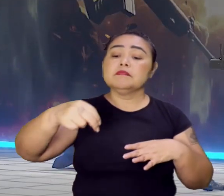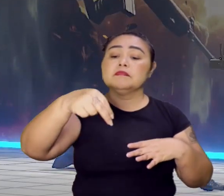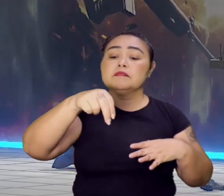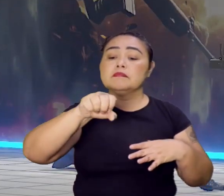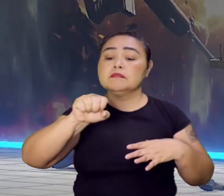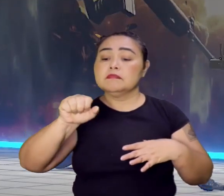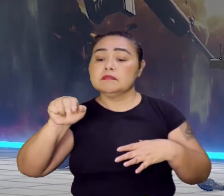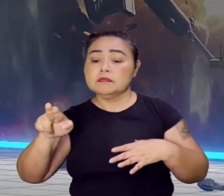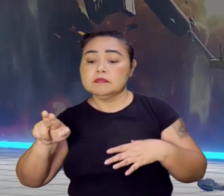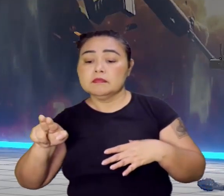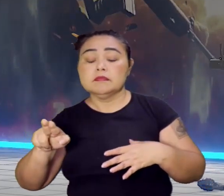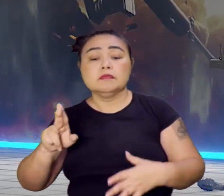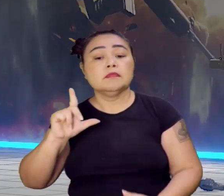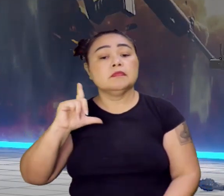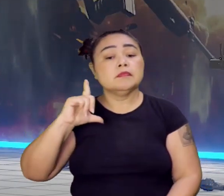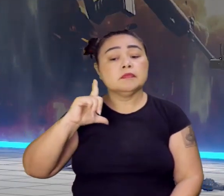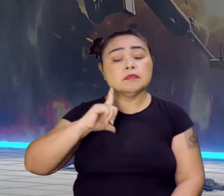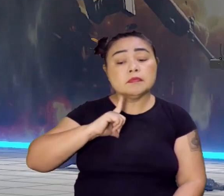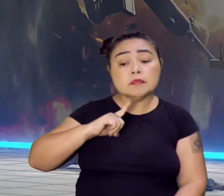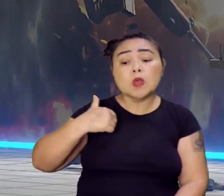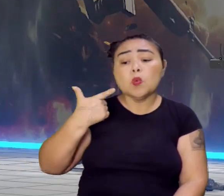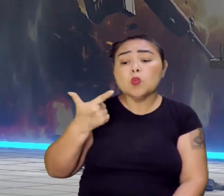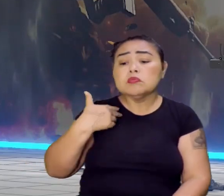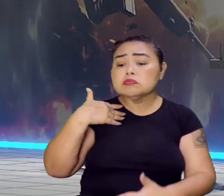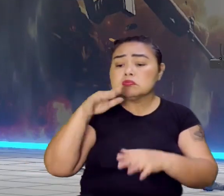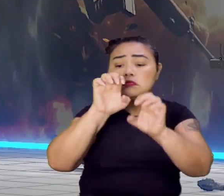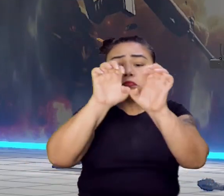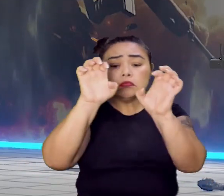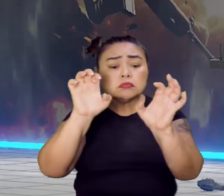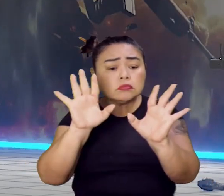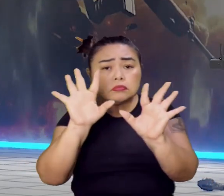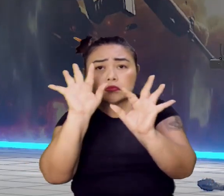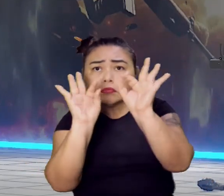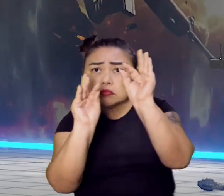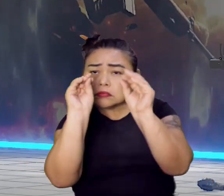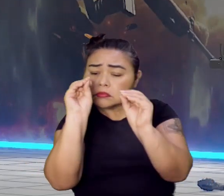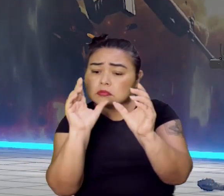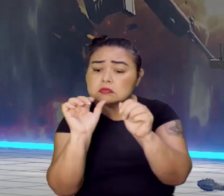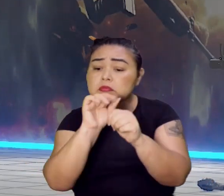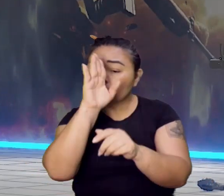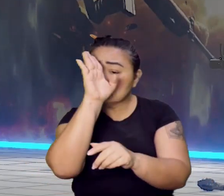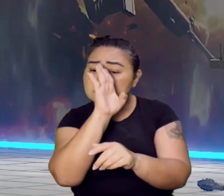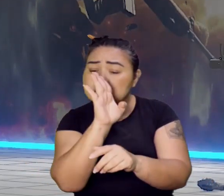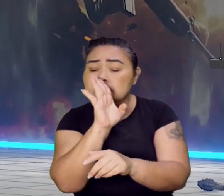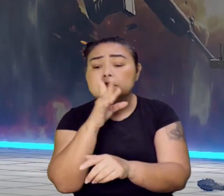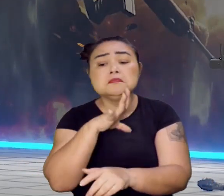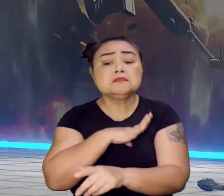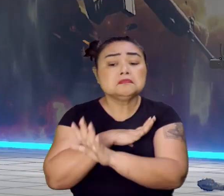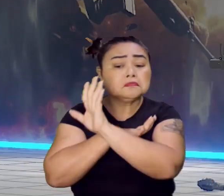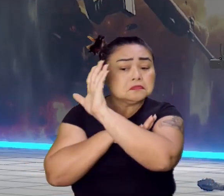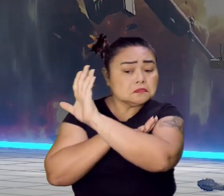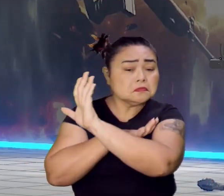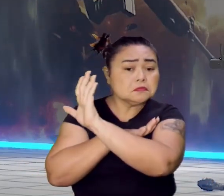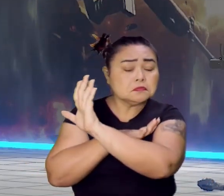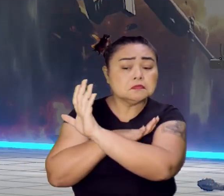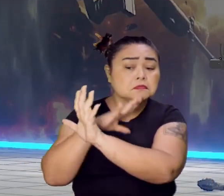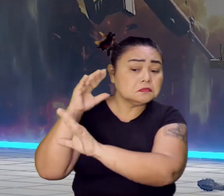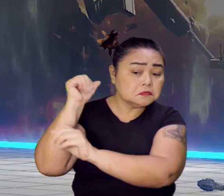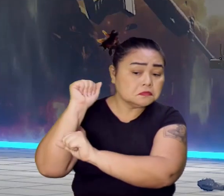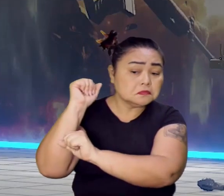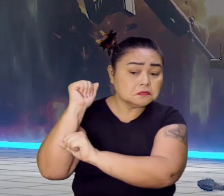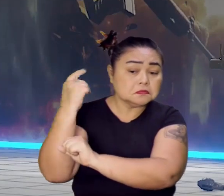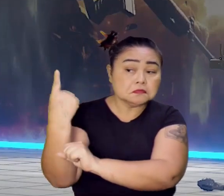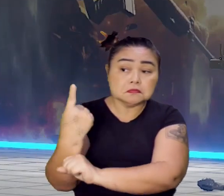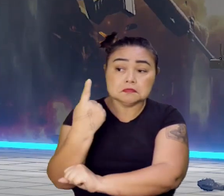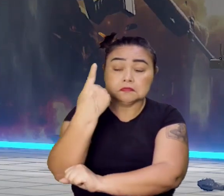Aí nós temos essa nova estrutura do Brasil. Portugal lá está com a Espanha sendo um país